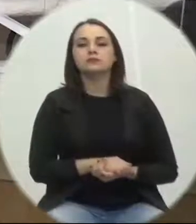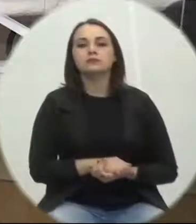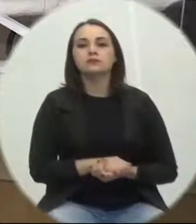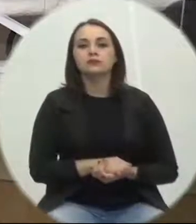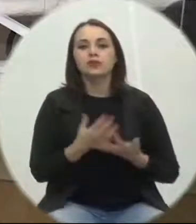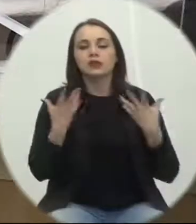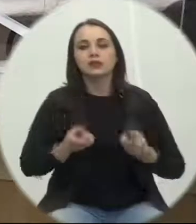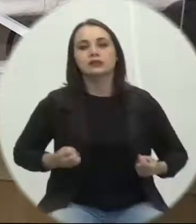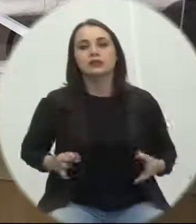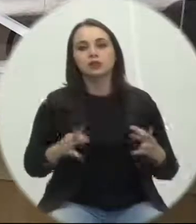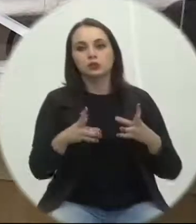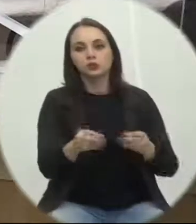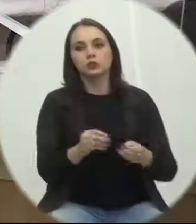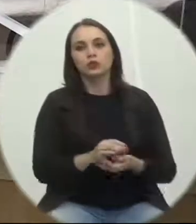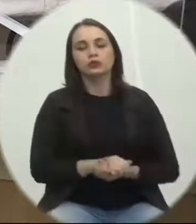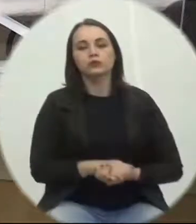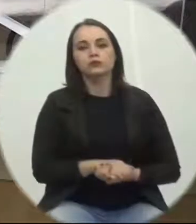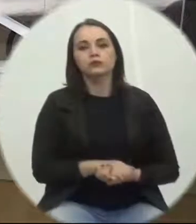Aprovado por unanimidade.